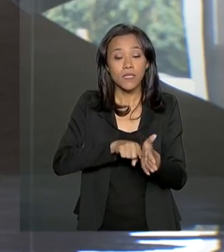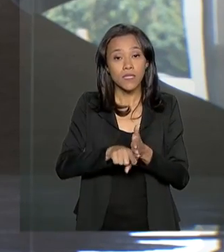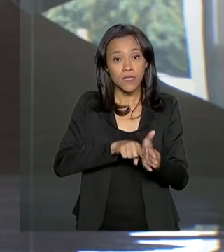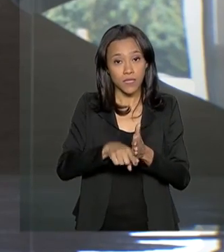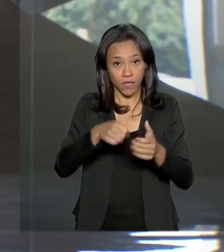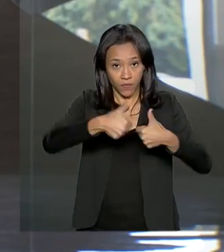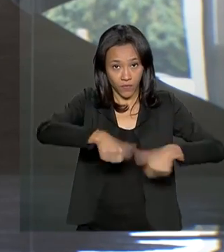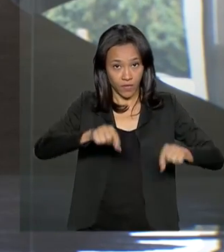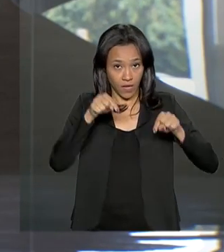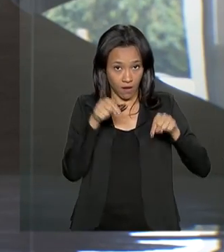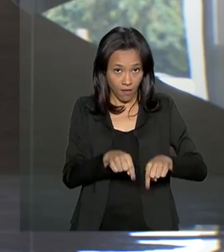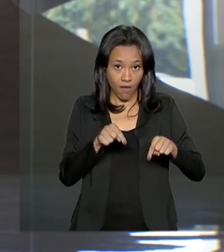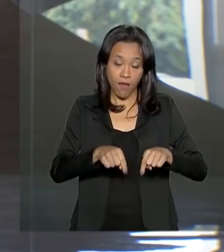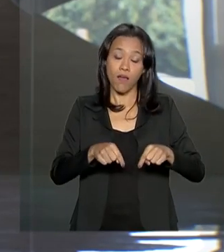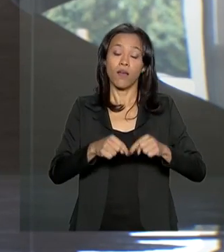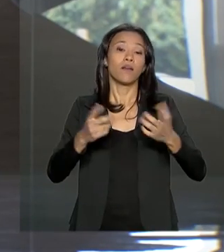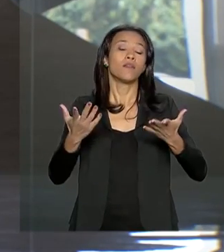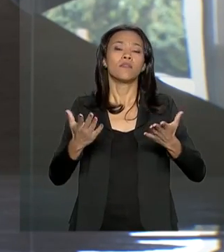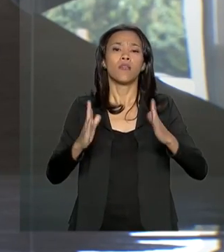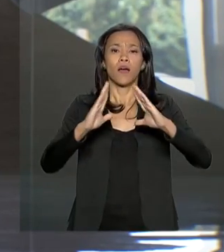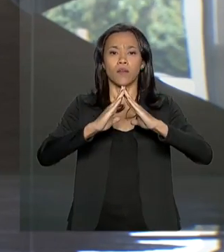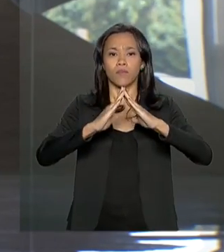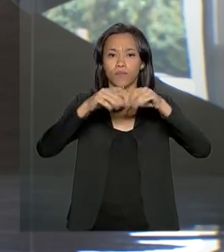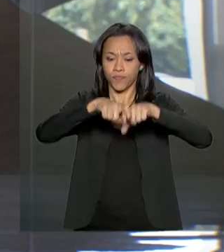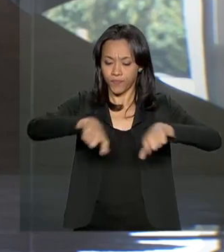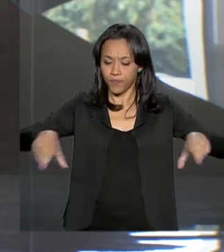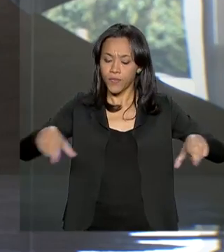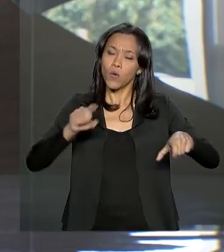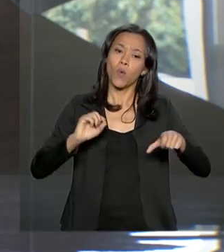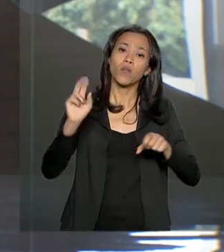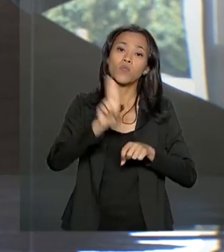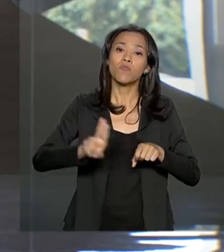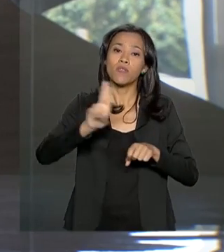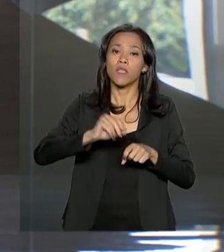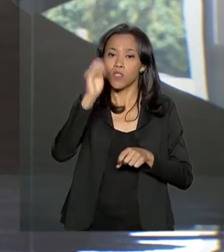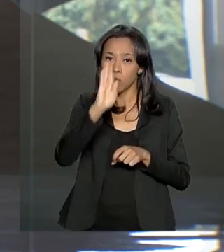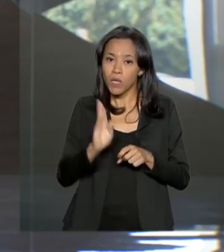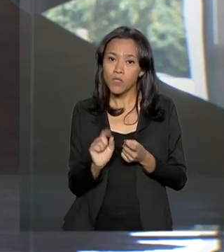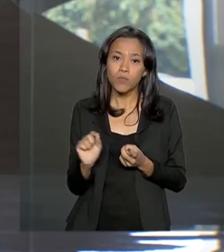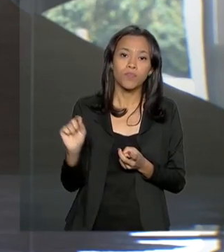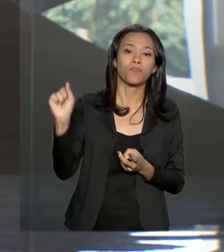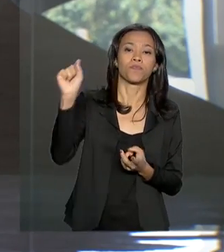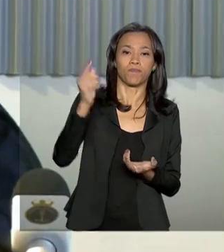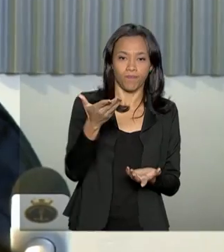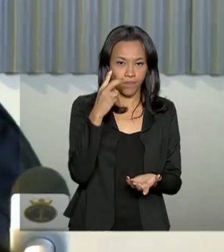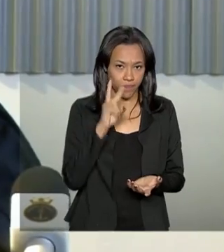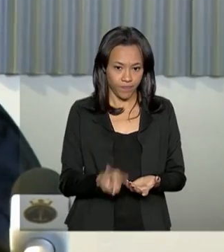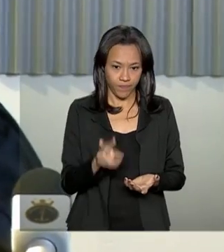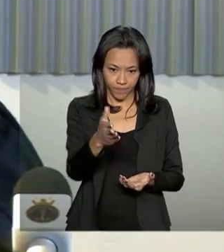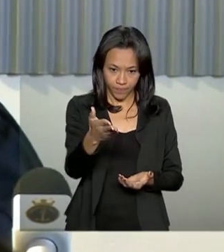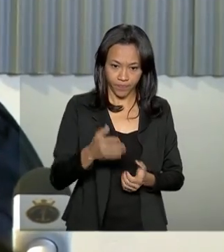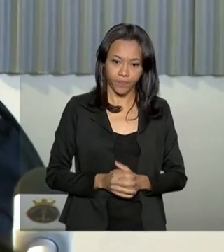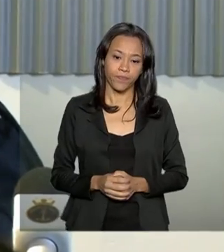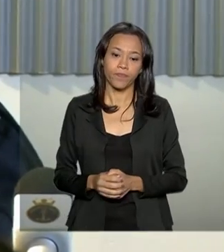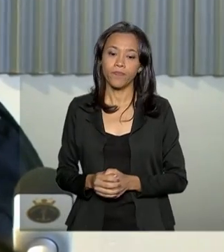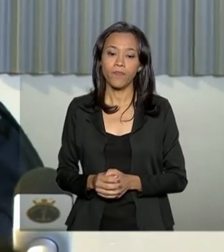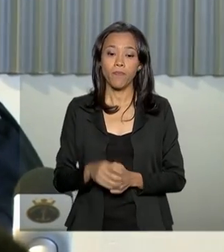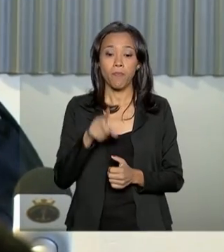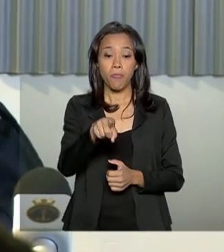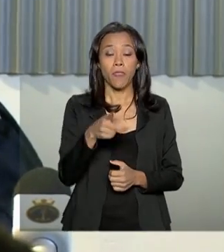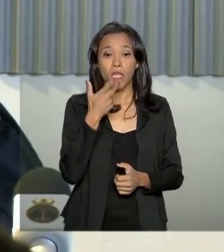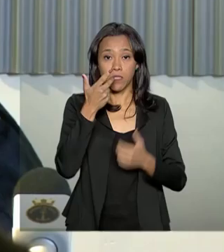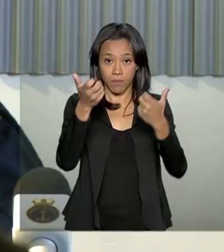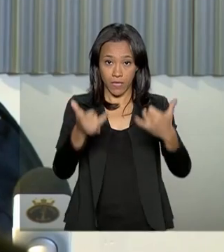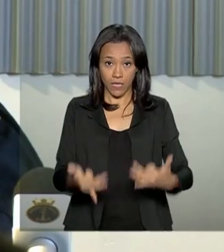estão na base, na Antártica, com as universidades brasileiras. Veja. A inauguração deve